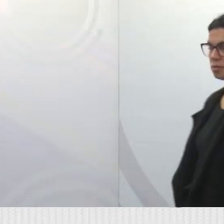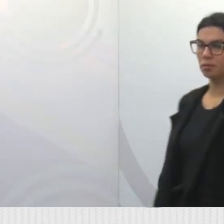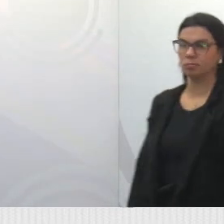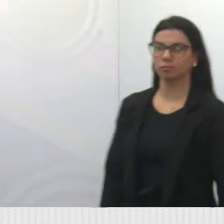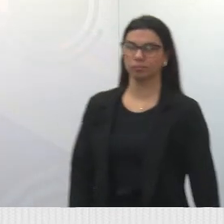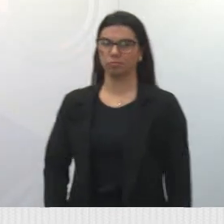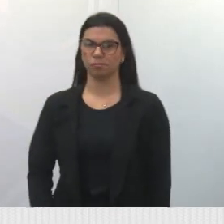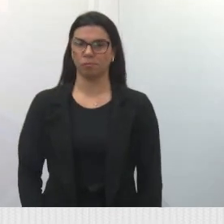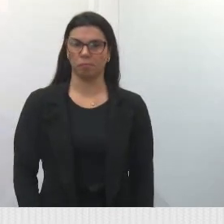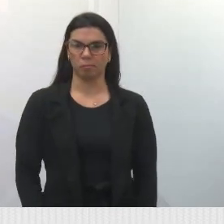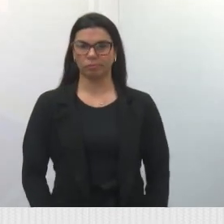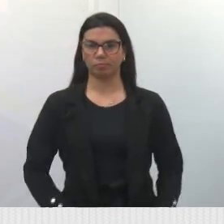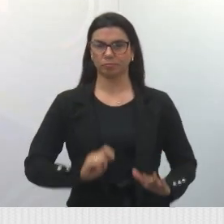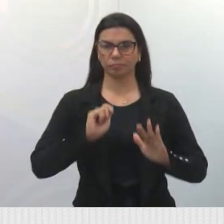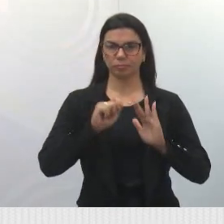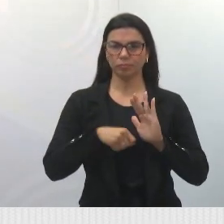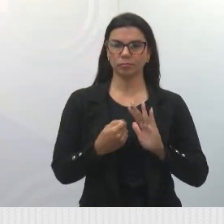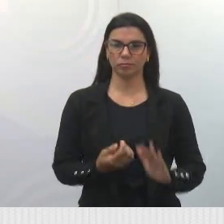o slide 4.